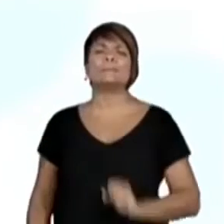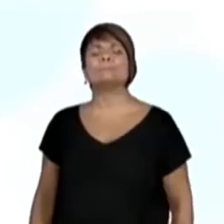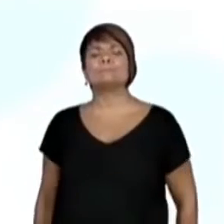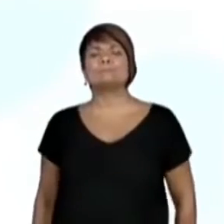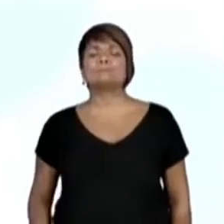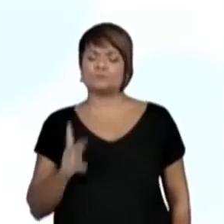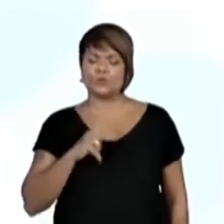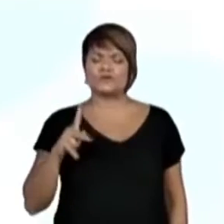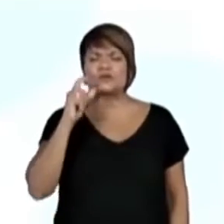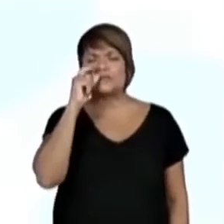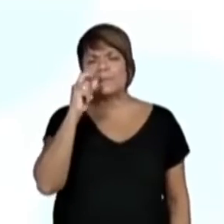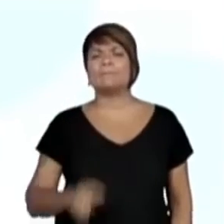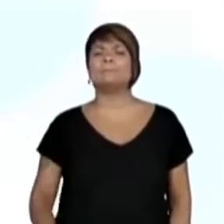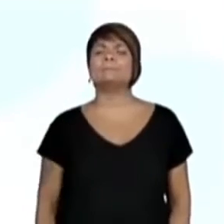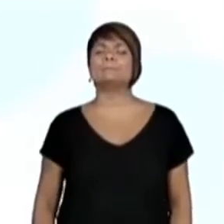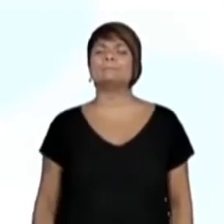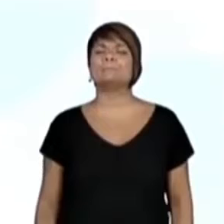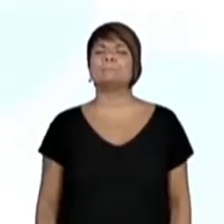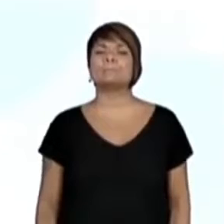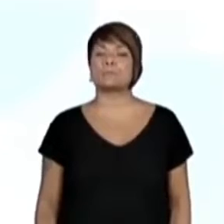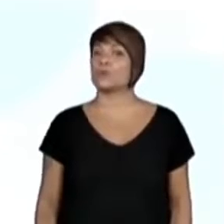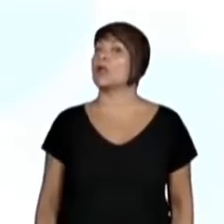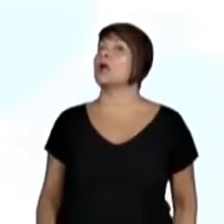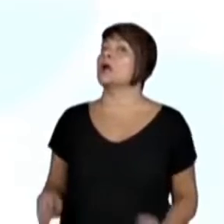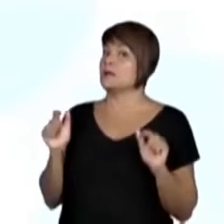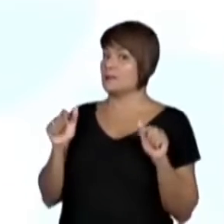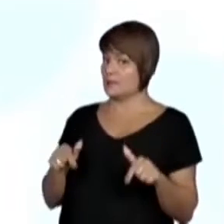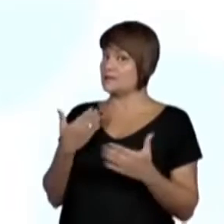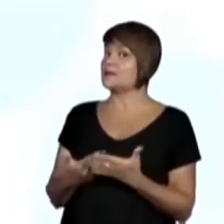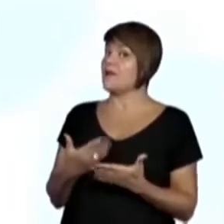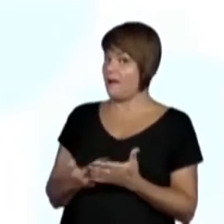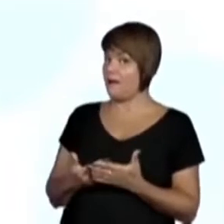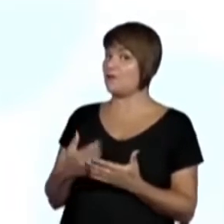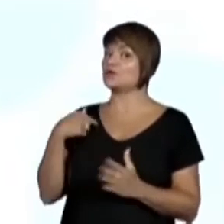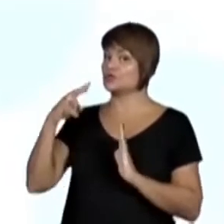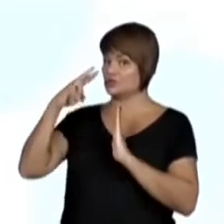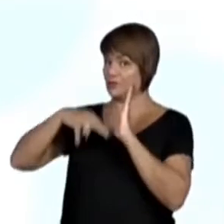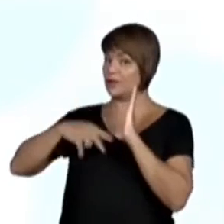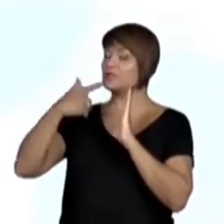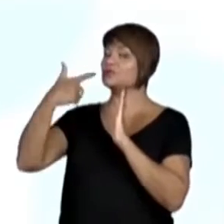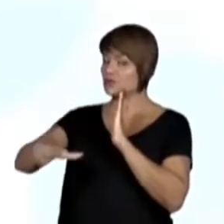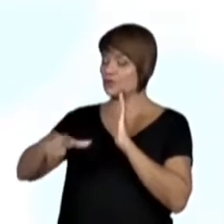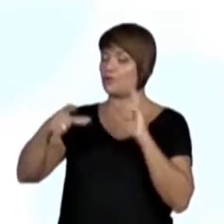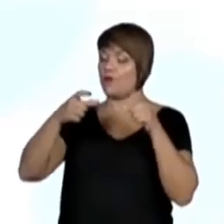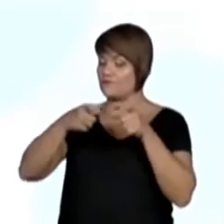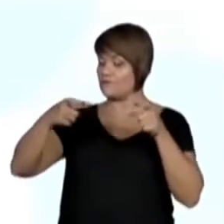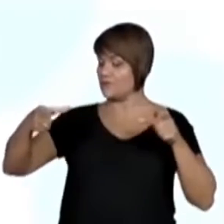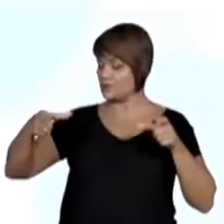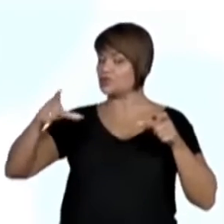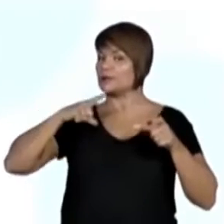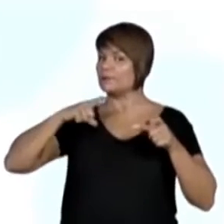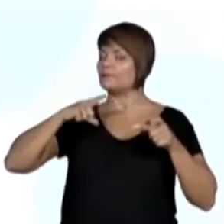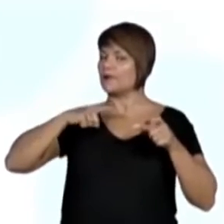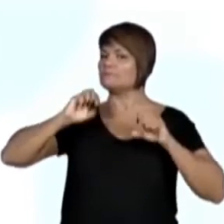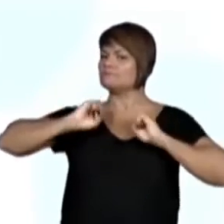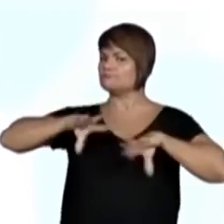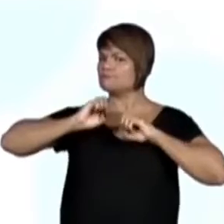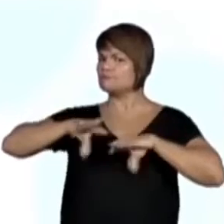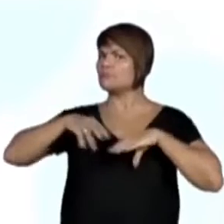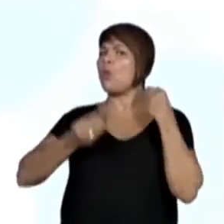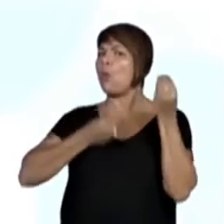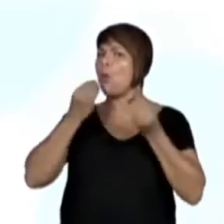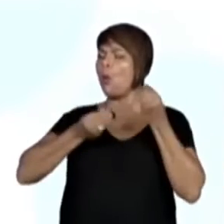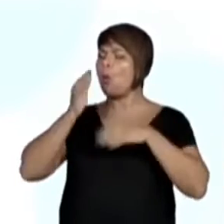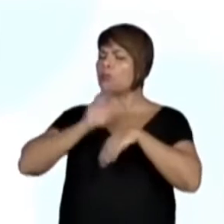Seba? Nessa aula, vamos reler a ficha que contém instruções sobre como